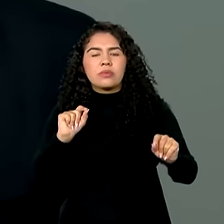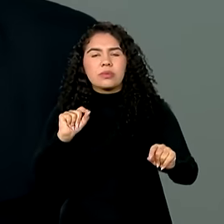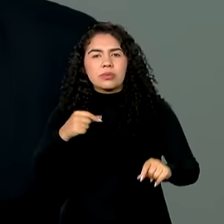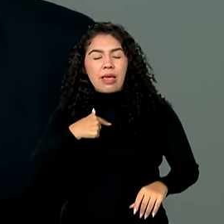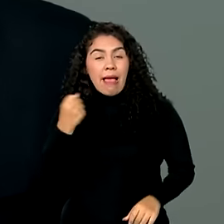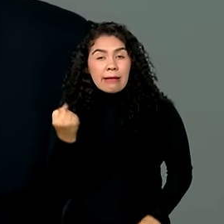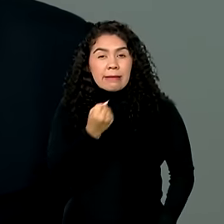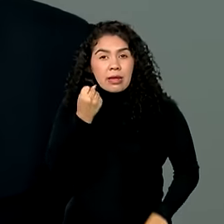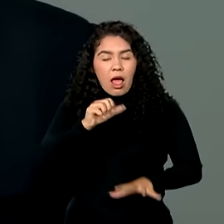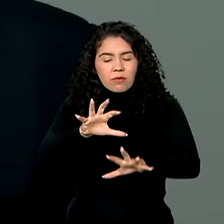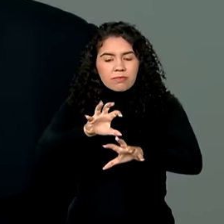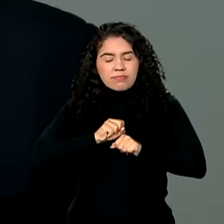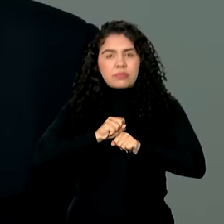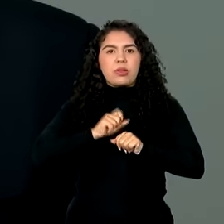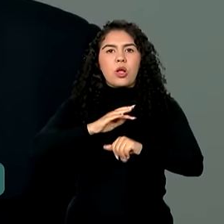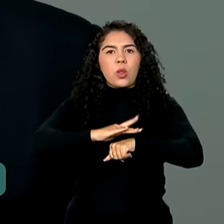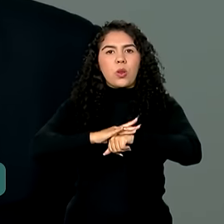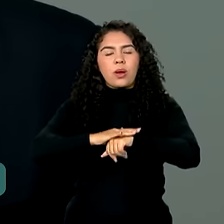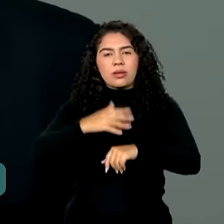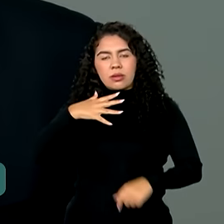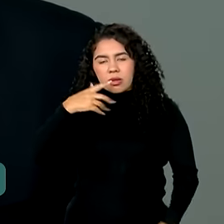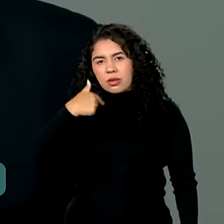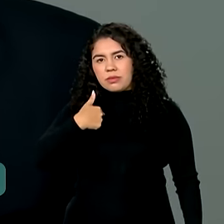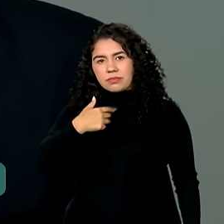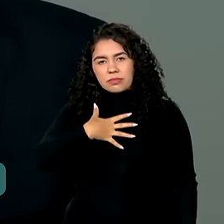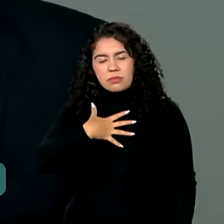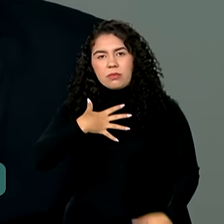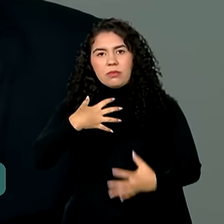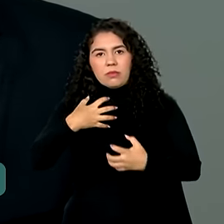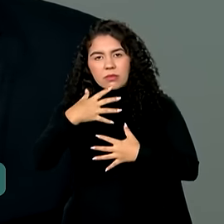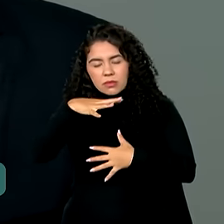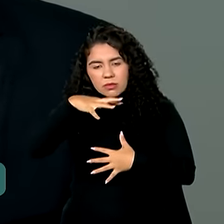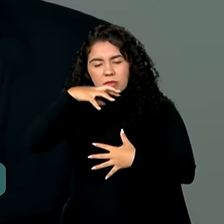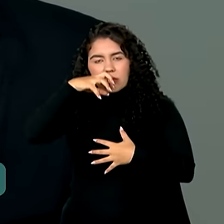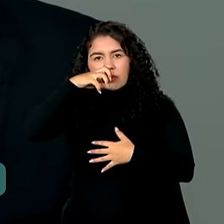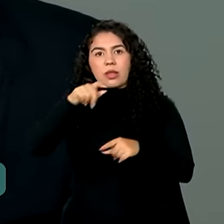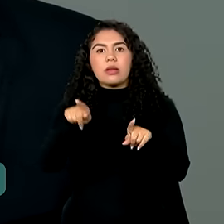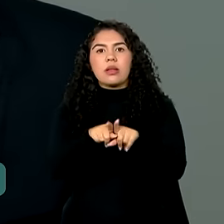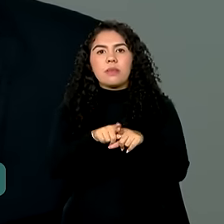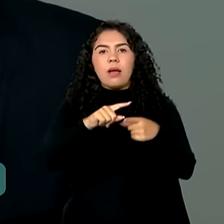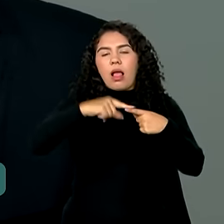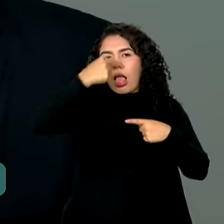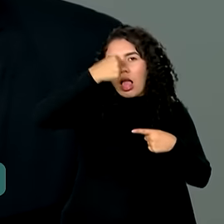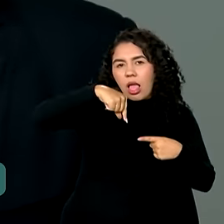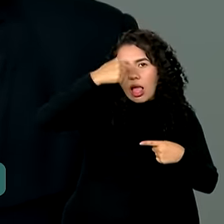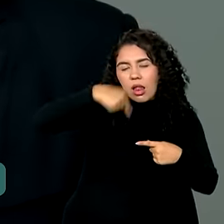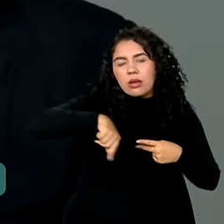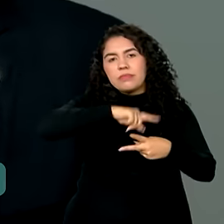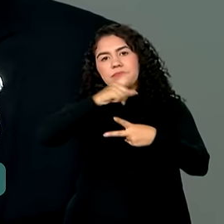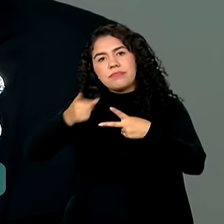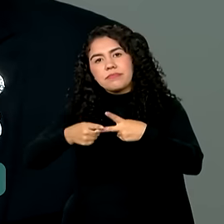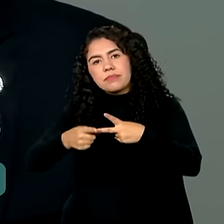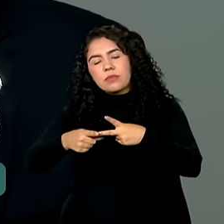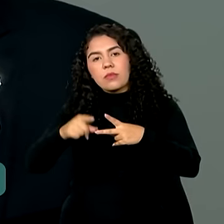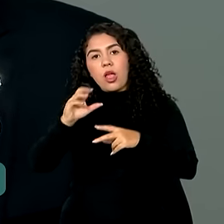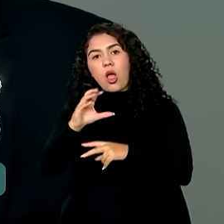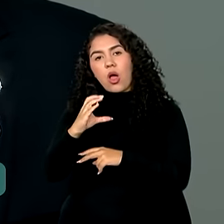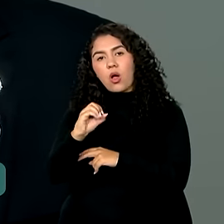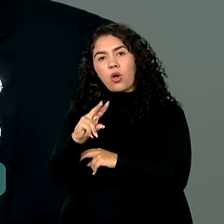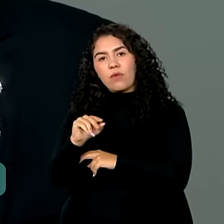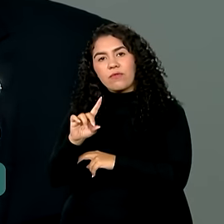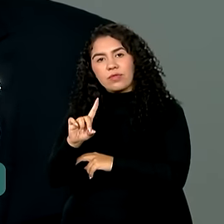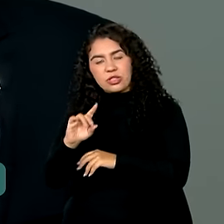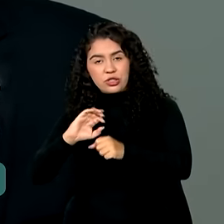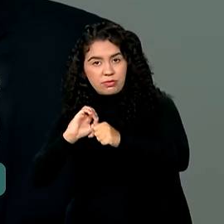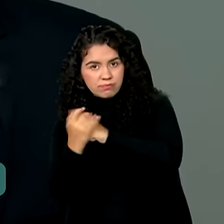grave. Uma delas é a vacina contra a influenza e a outra é a vacina contra a covid-19. Então, sempre que o idoso se vacina contra esses